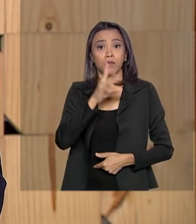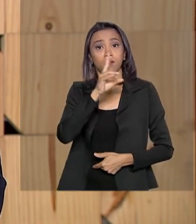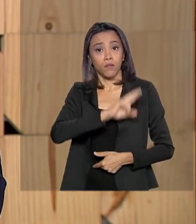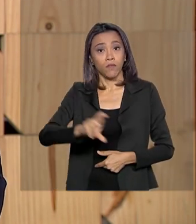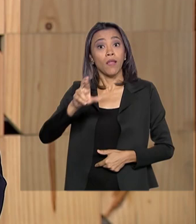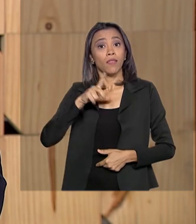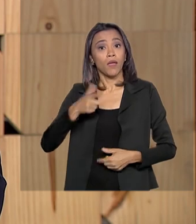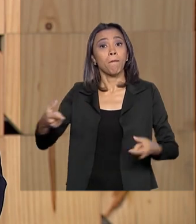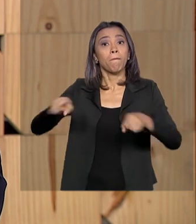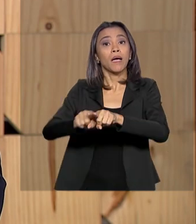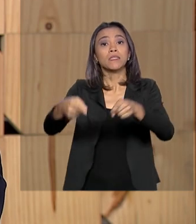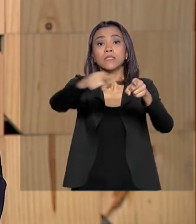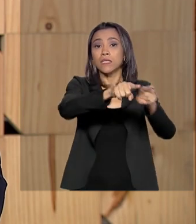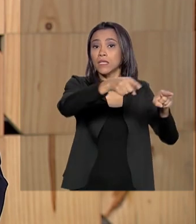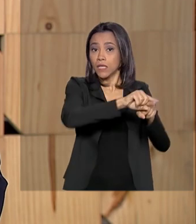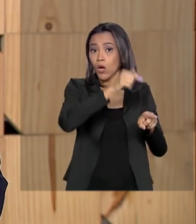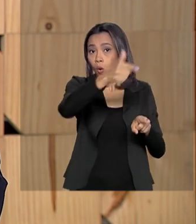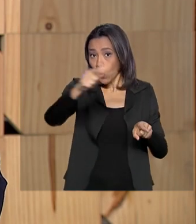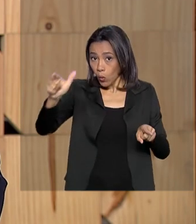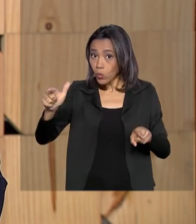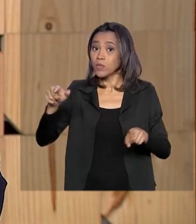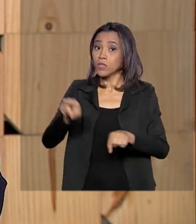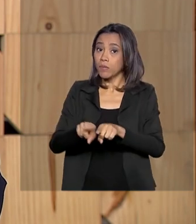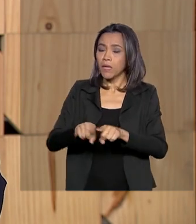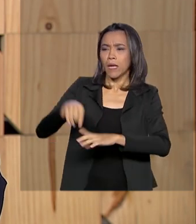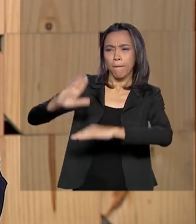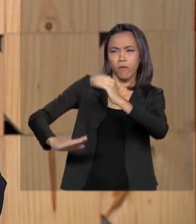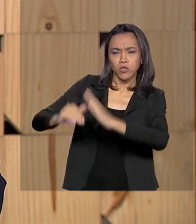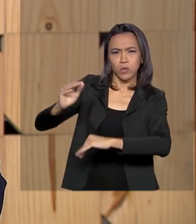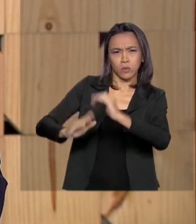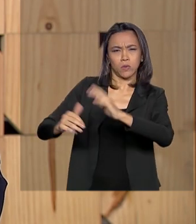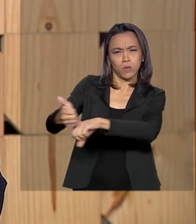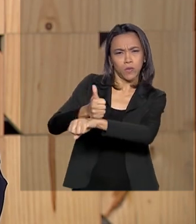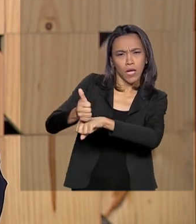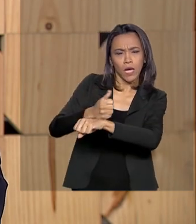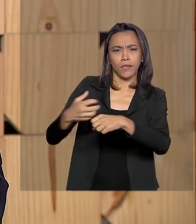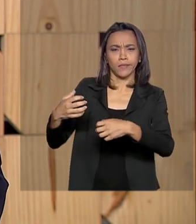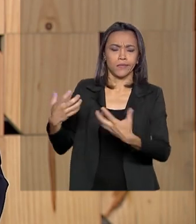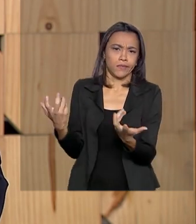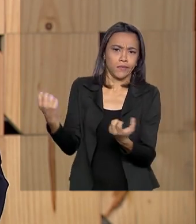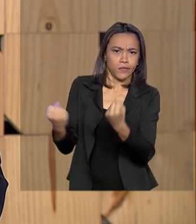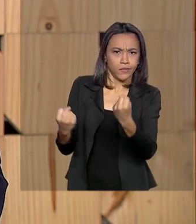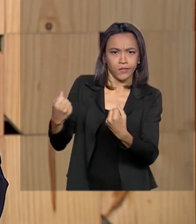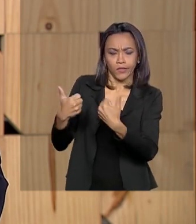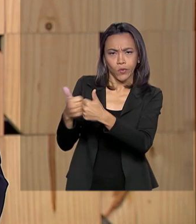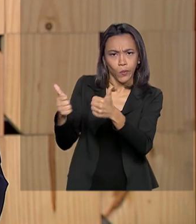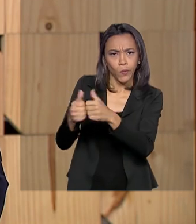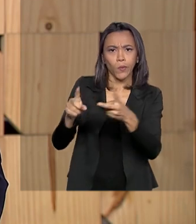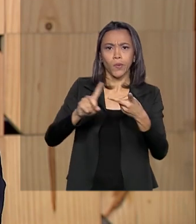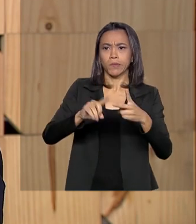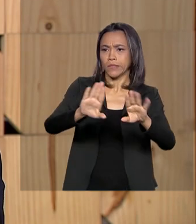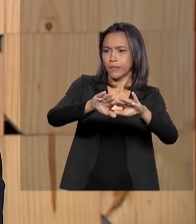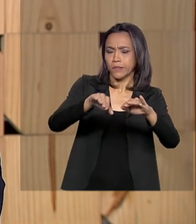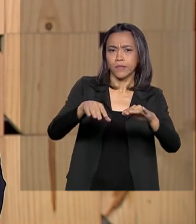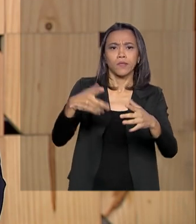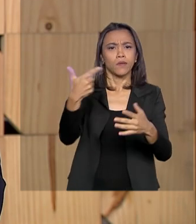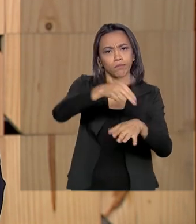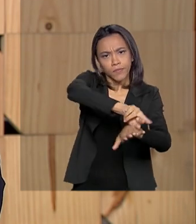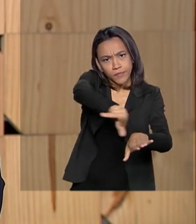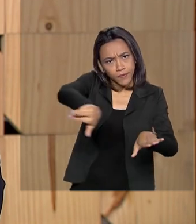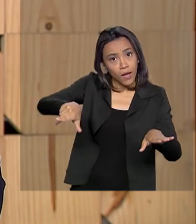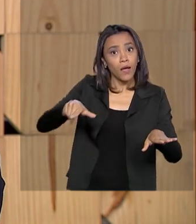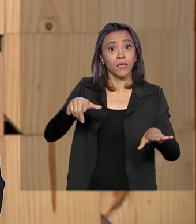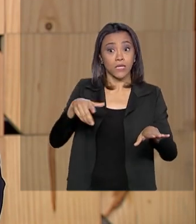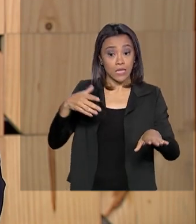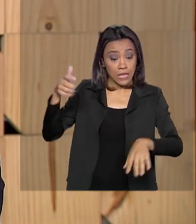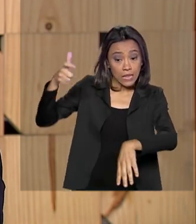de educação para trânsito, para motoristas profissionais em empresas de ônibus, transportadoras, nas escolas com as crianças. No momento da abordagem